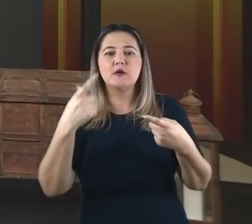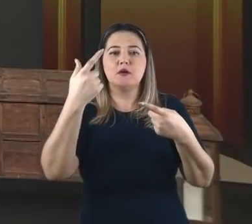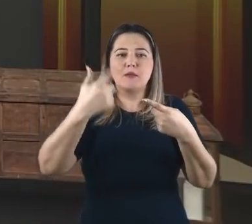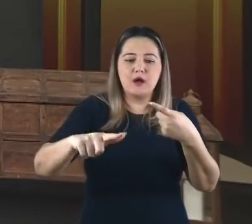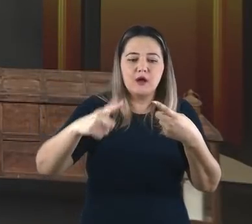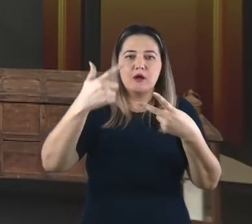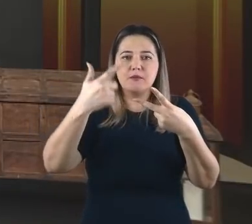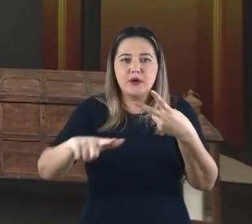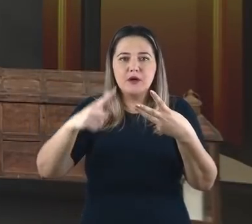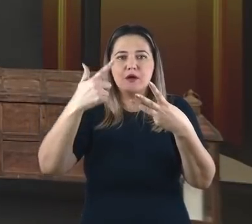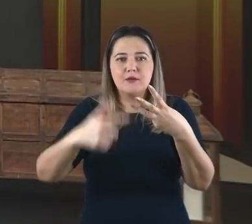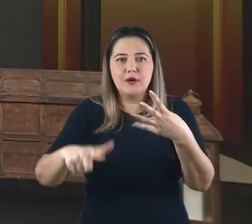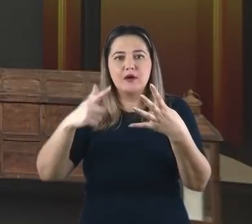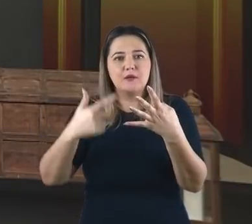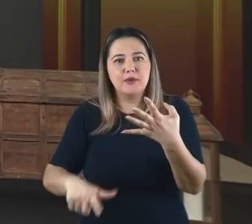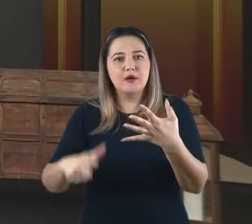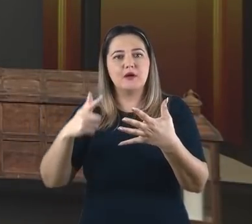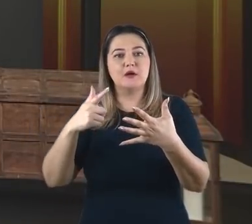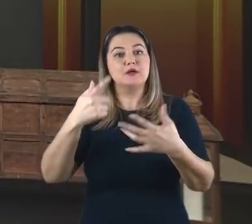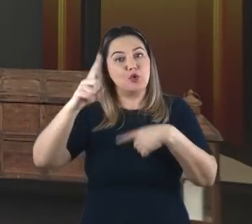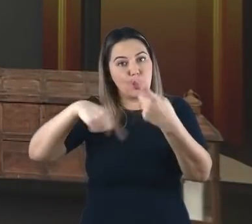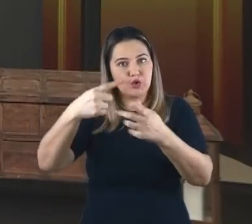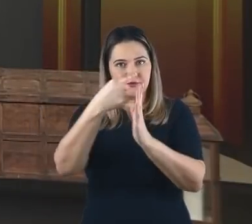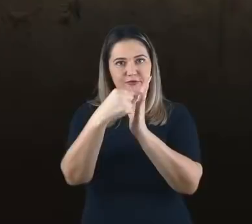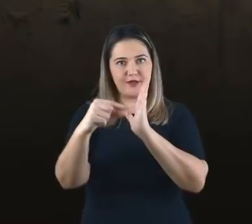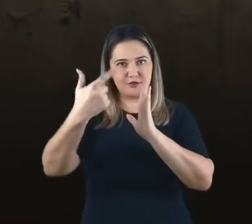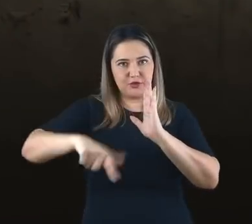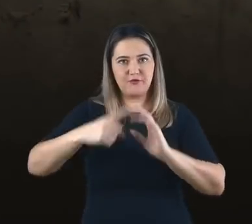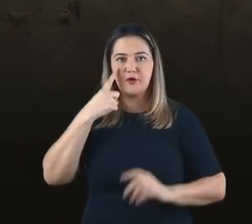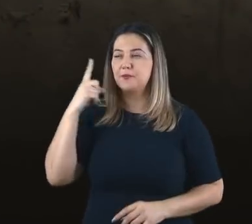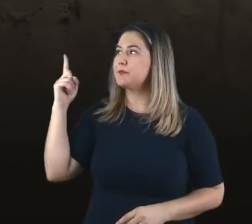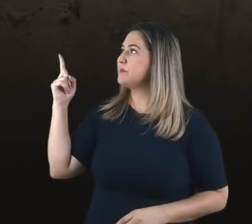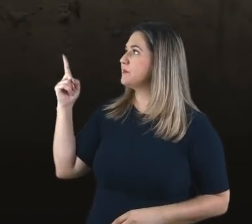Agora veja como repete no verso seguinte. Vamos lá.